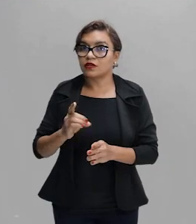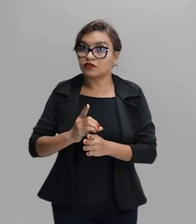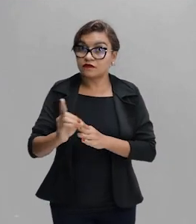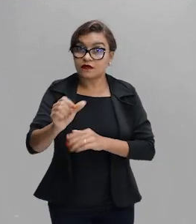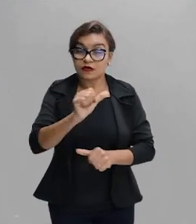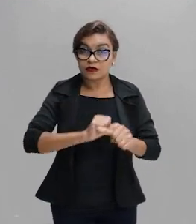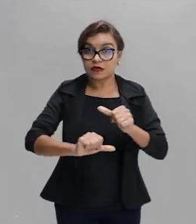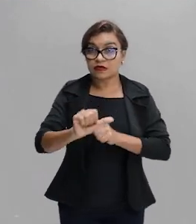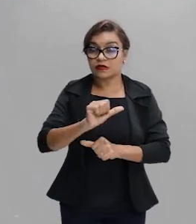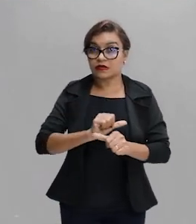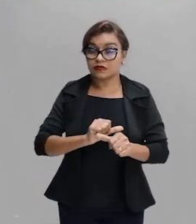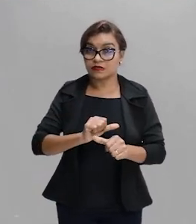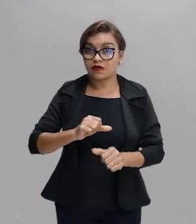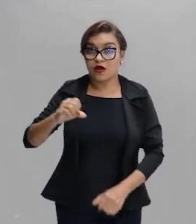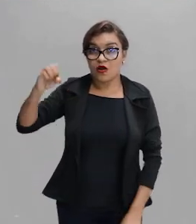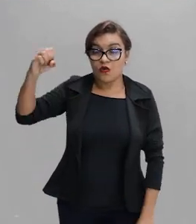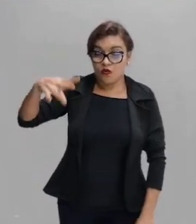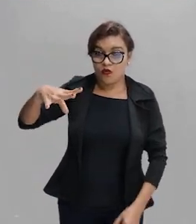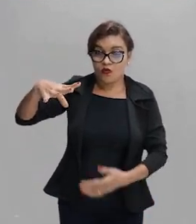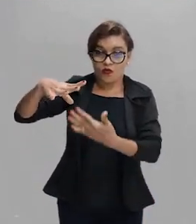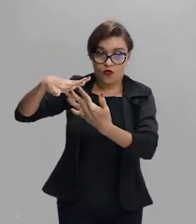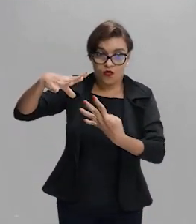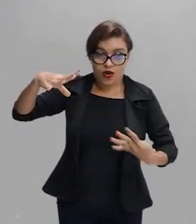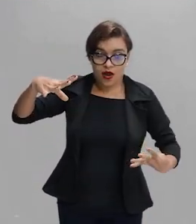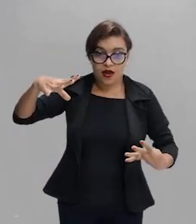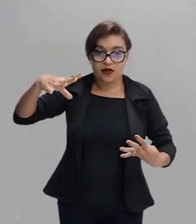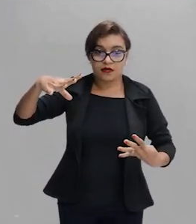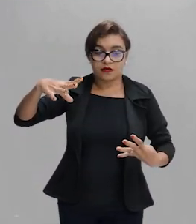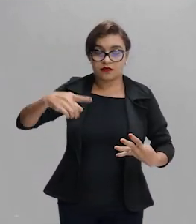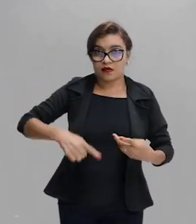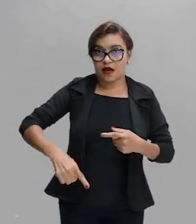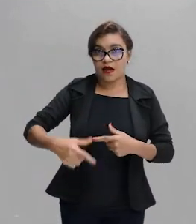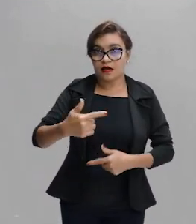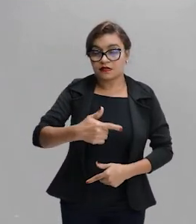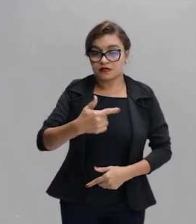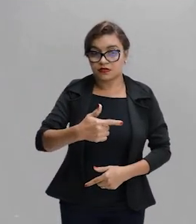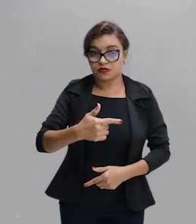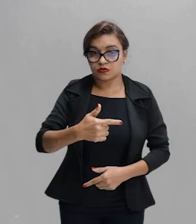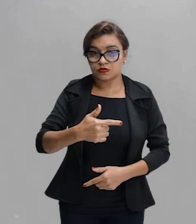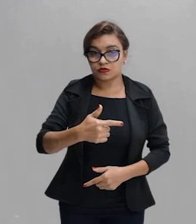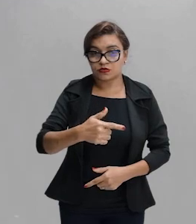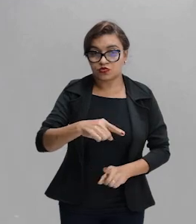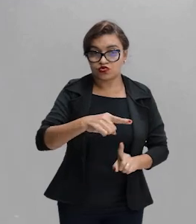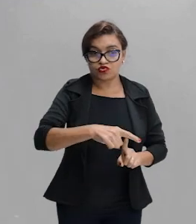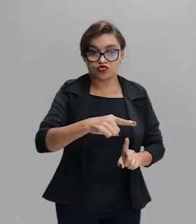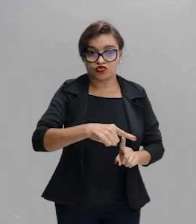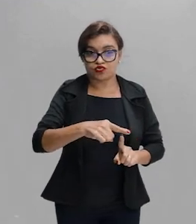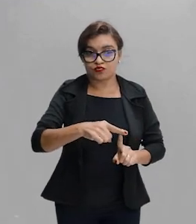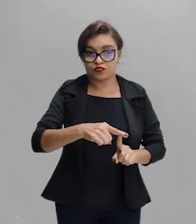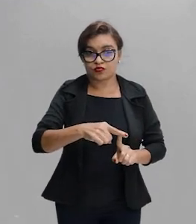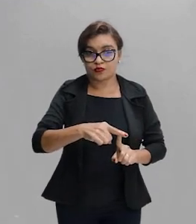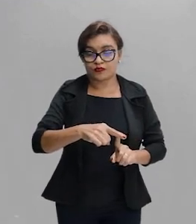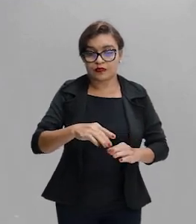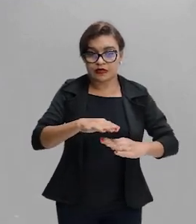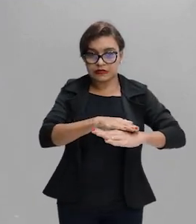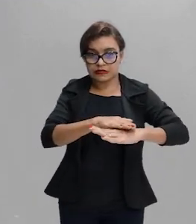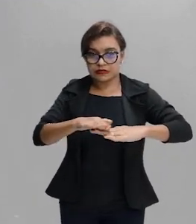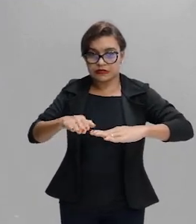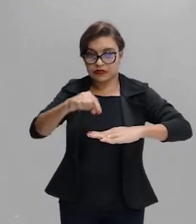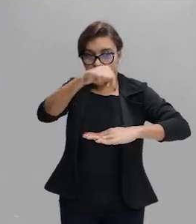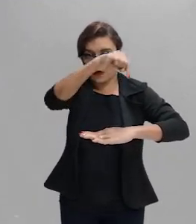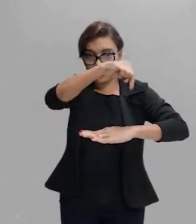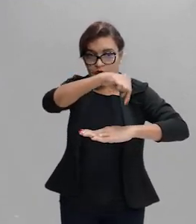desviado vai caminhar para a segunda face Ok? A face de baixo e ela vai passar agora do